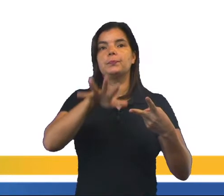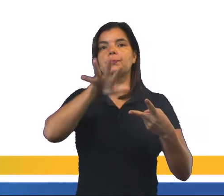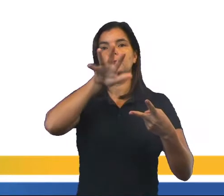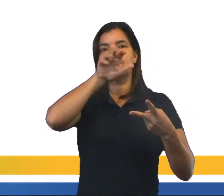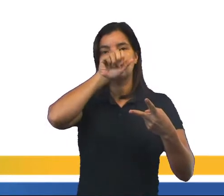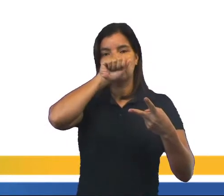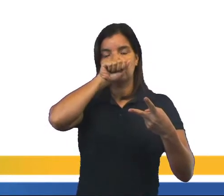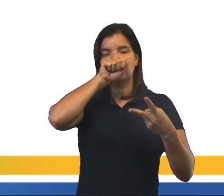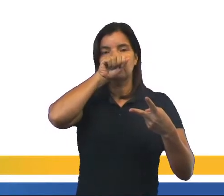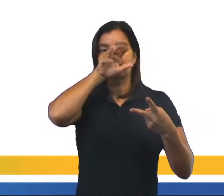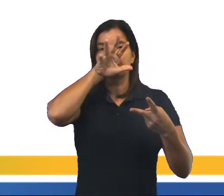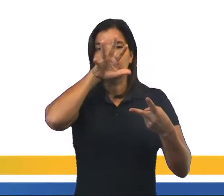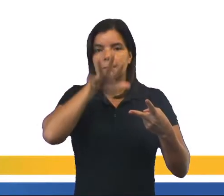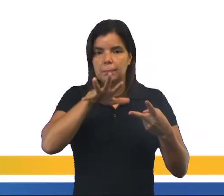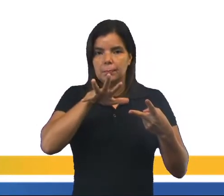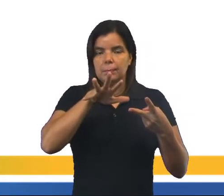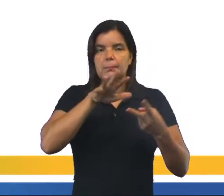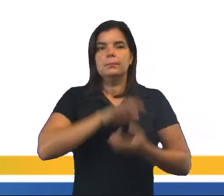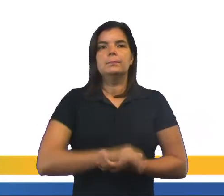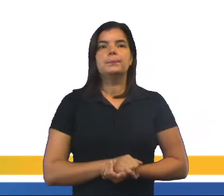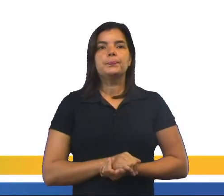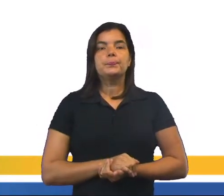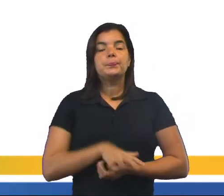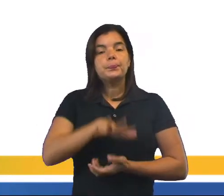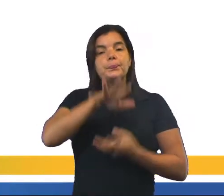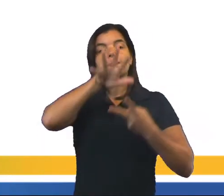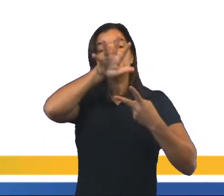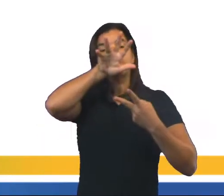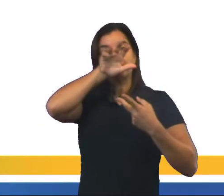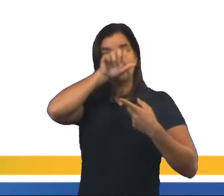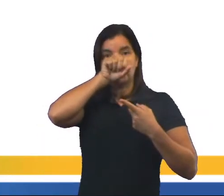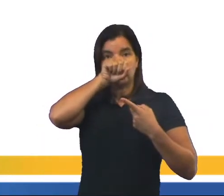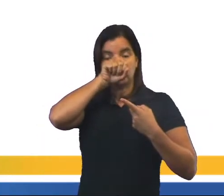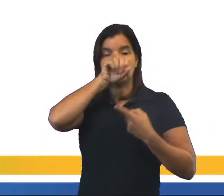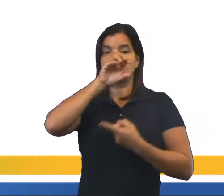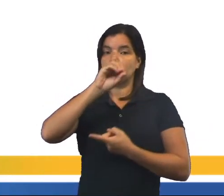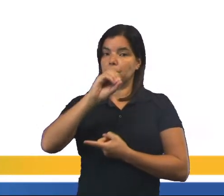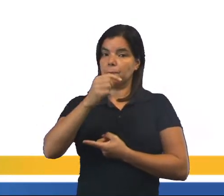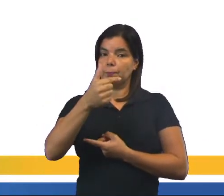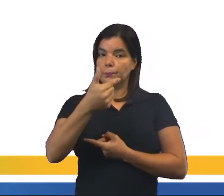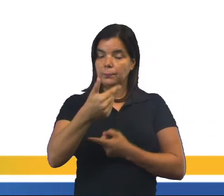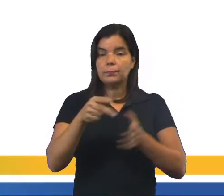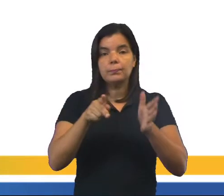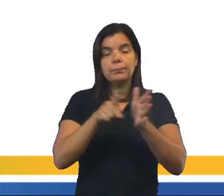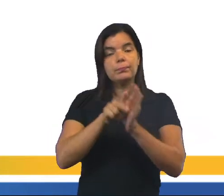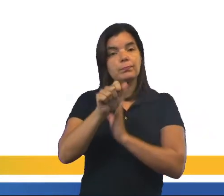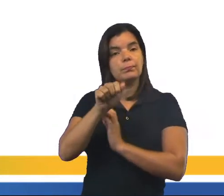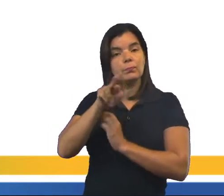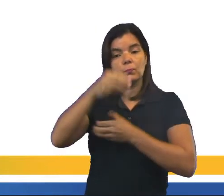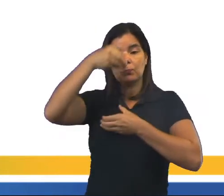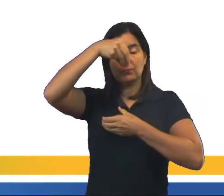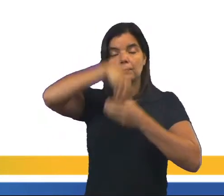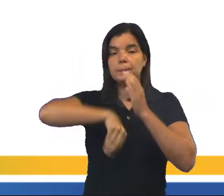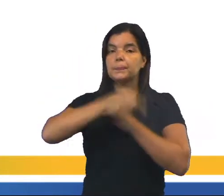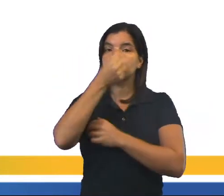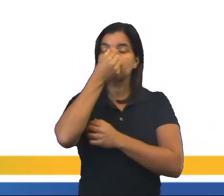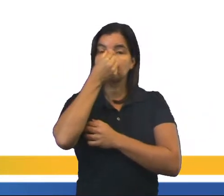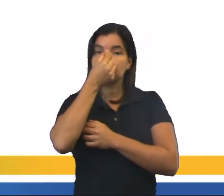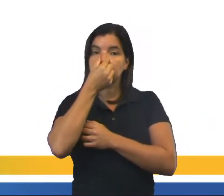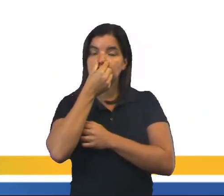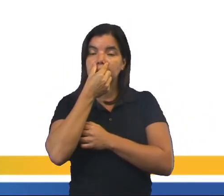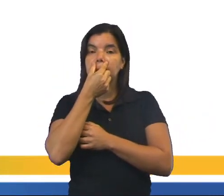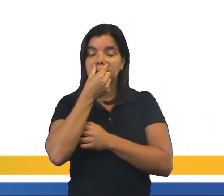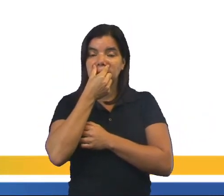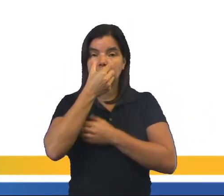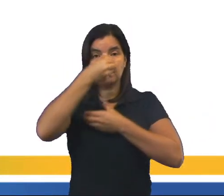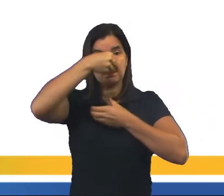Inspiração e expiração. Na inspiração, o oxigênio que faz parte do ar, entra pelo nariz, onde o ar